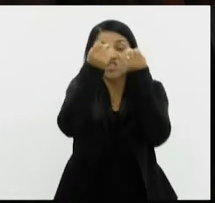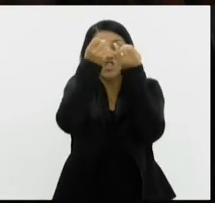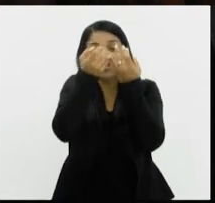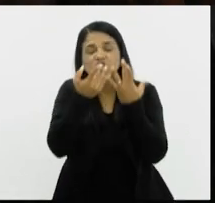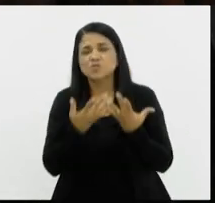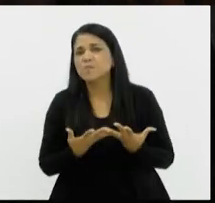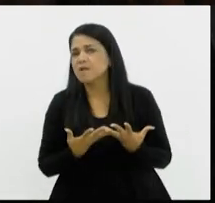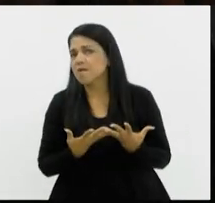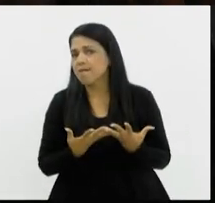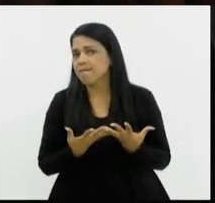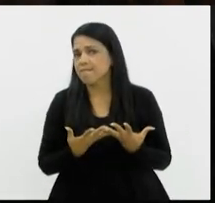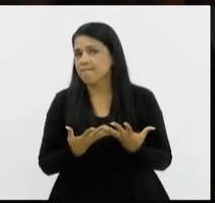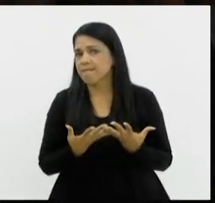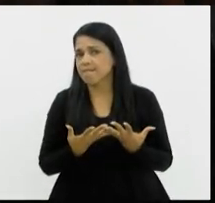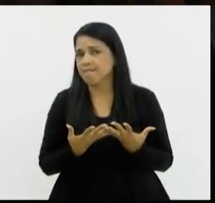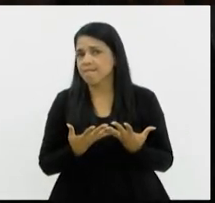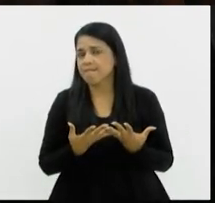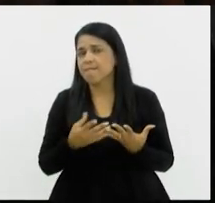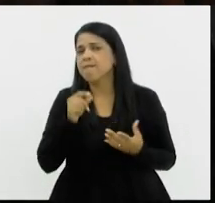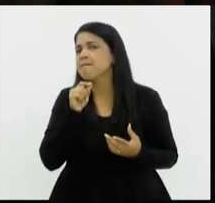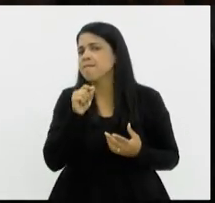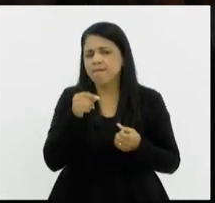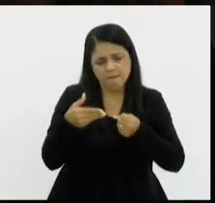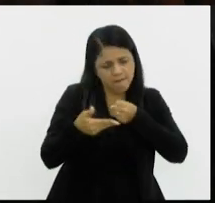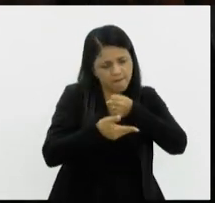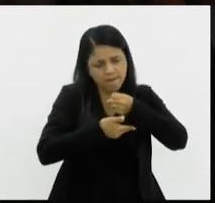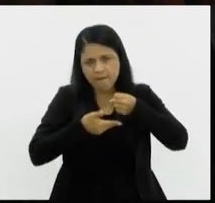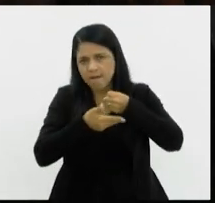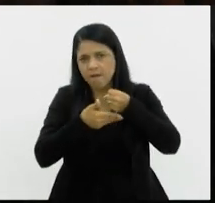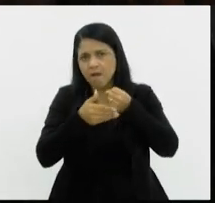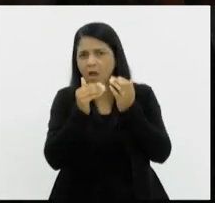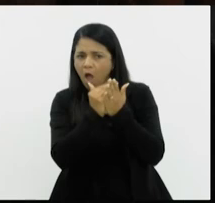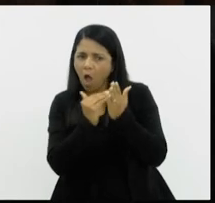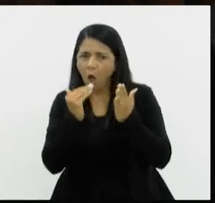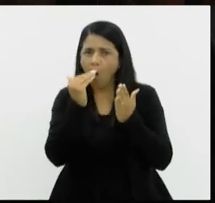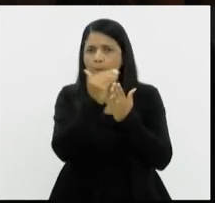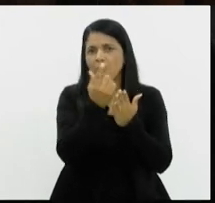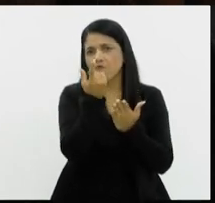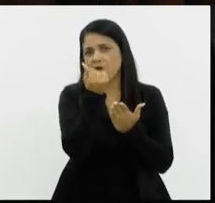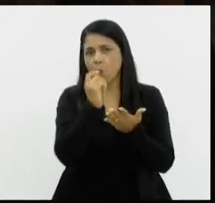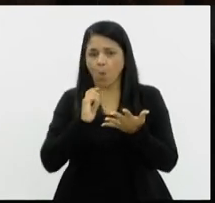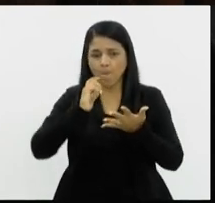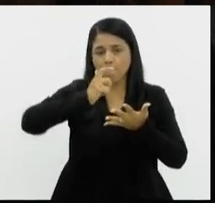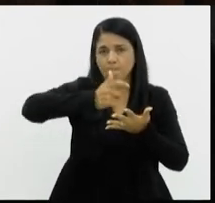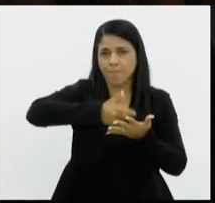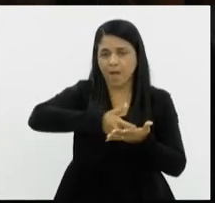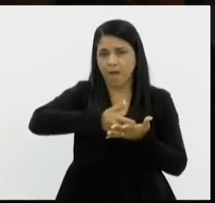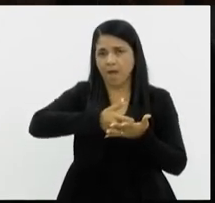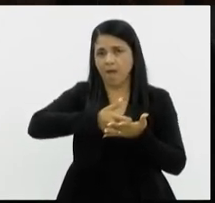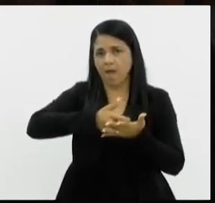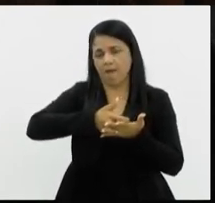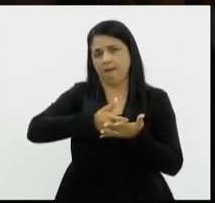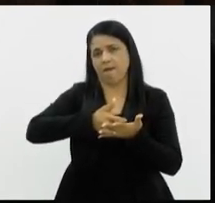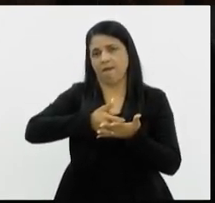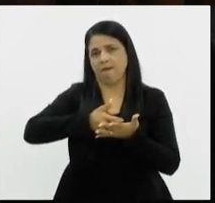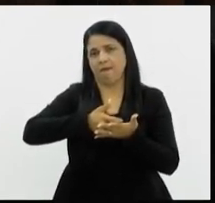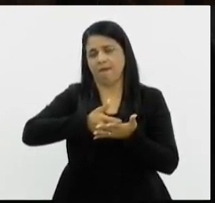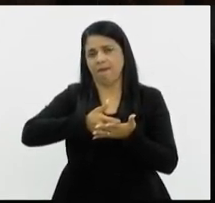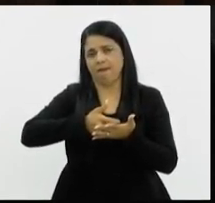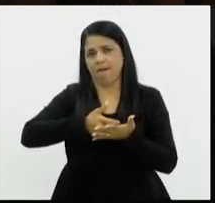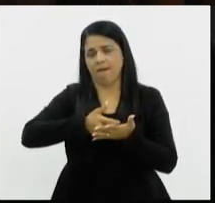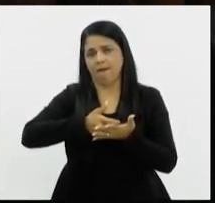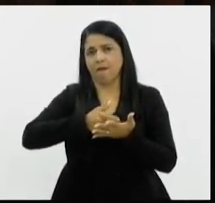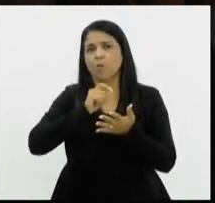baseada em que esse aumento acima da inflação, acima do que está